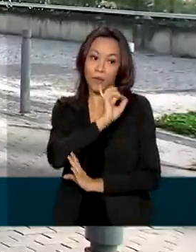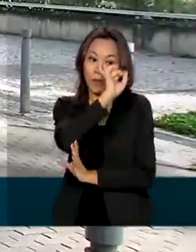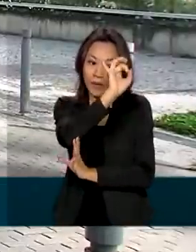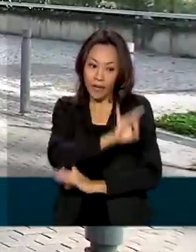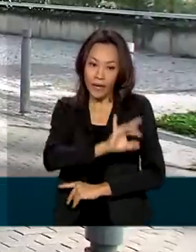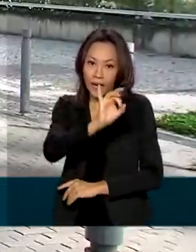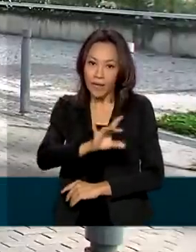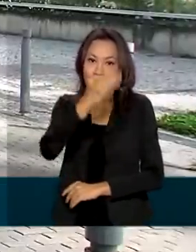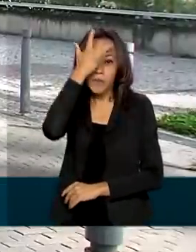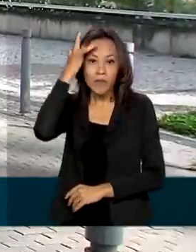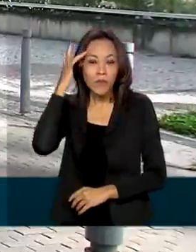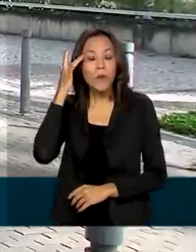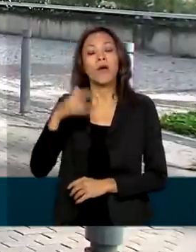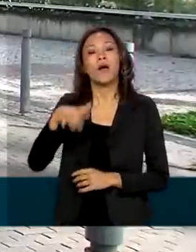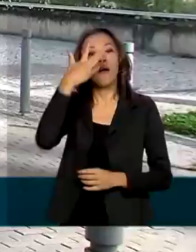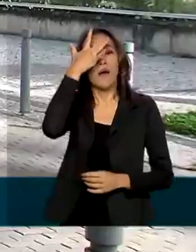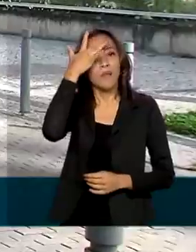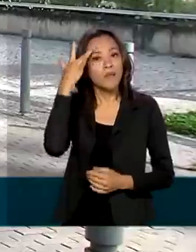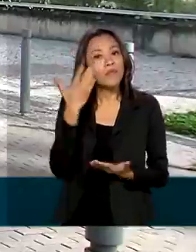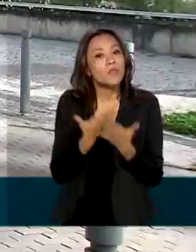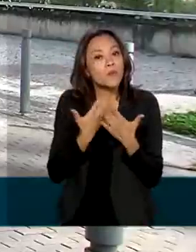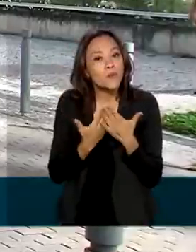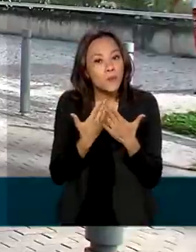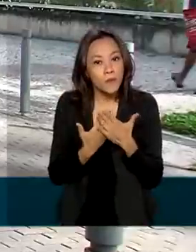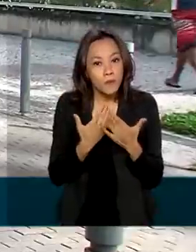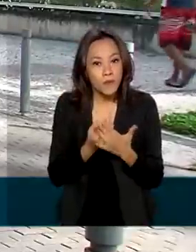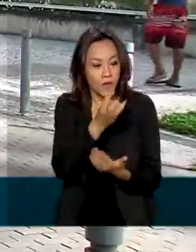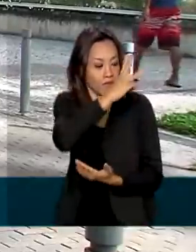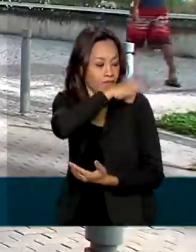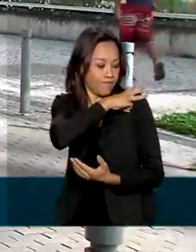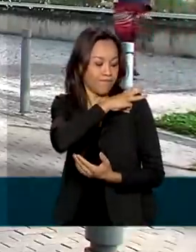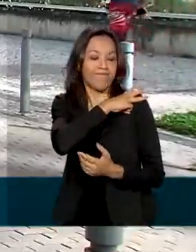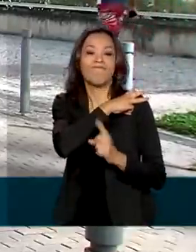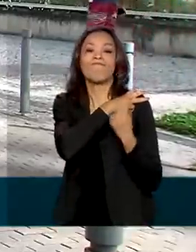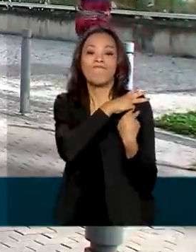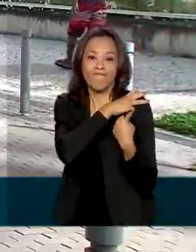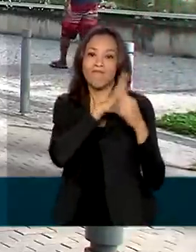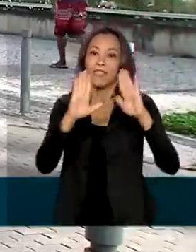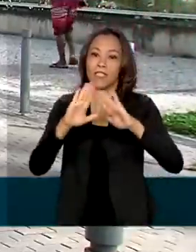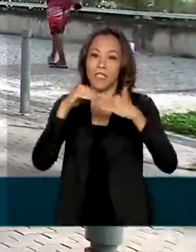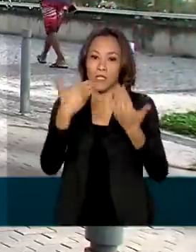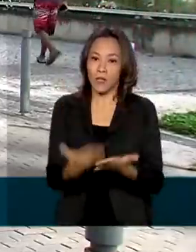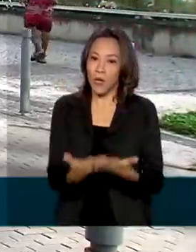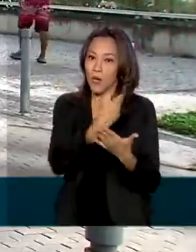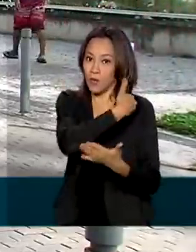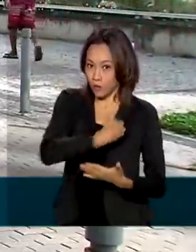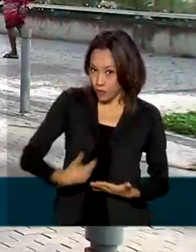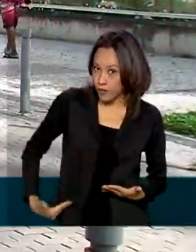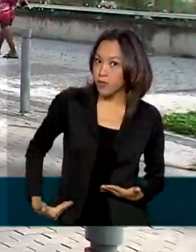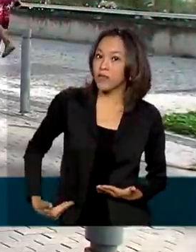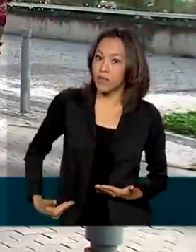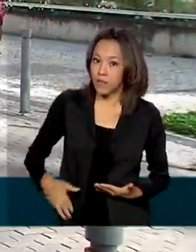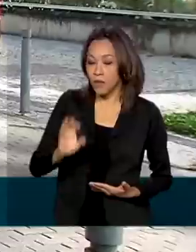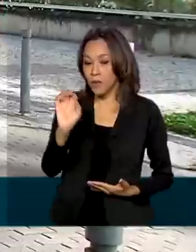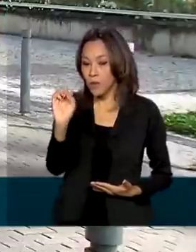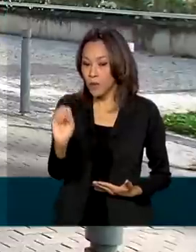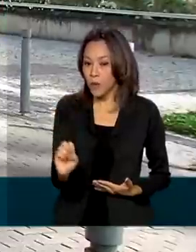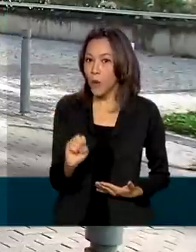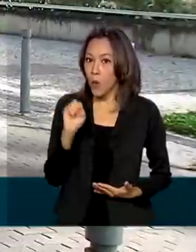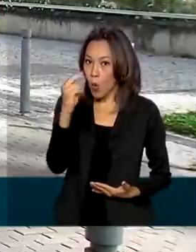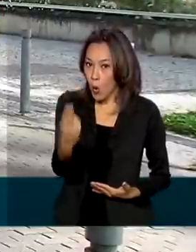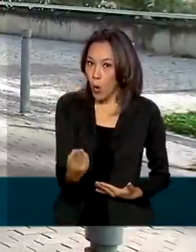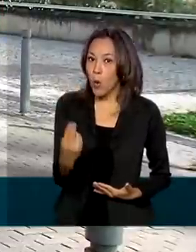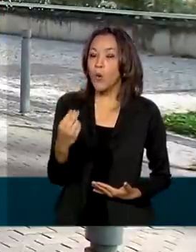O candidato deve ter cursado o ensino médio completo em instituição de ensino pública ou com